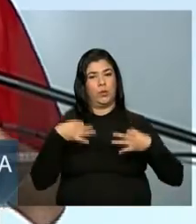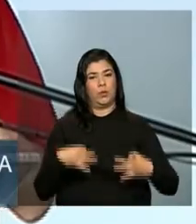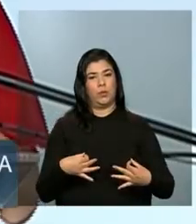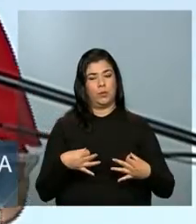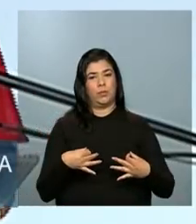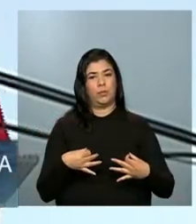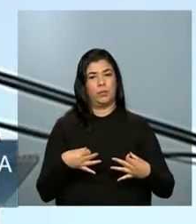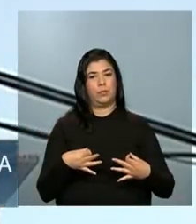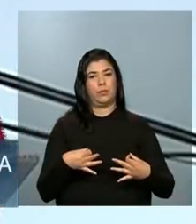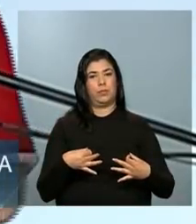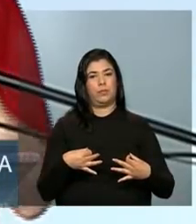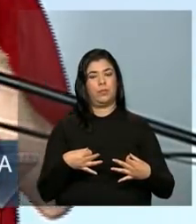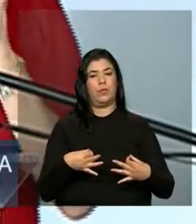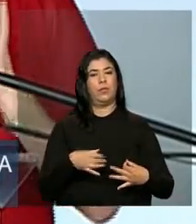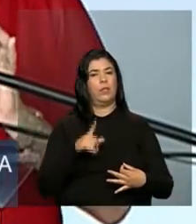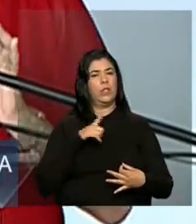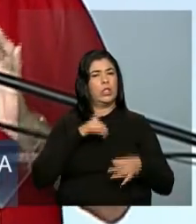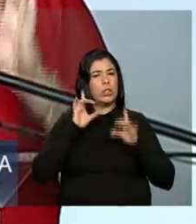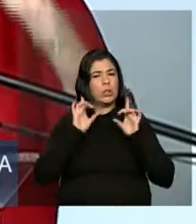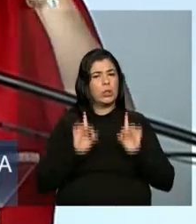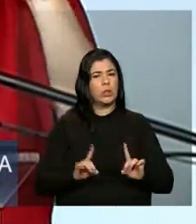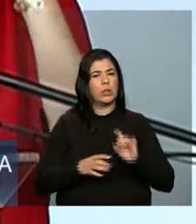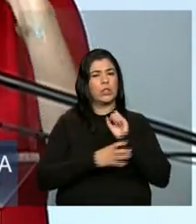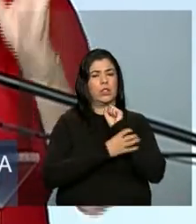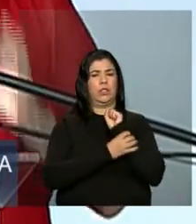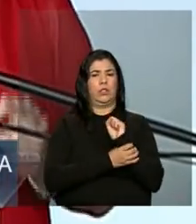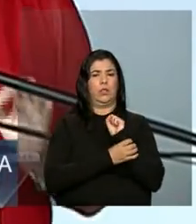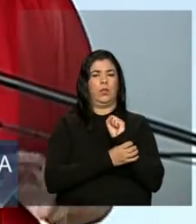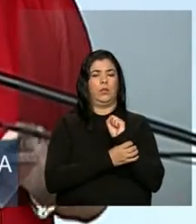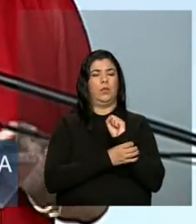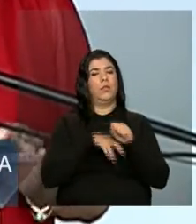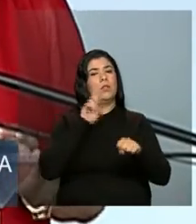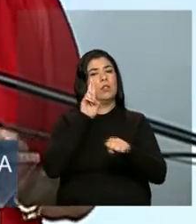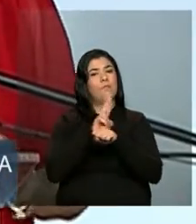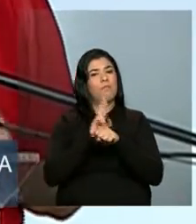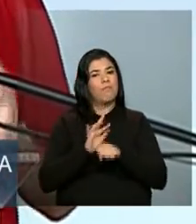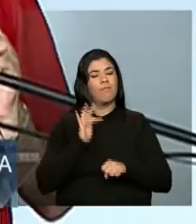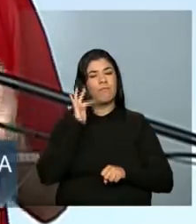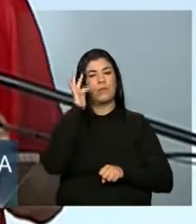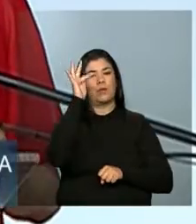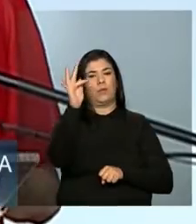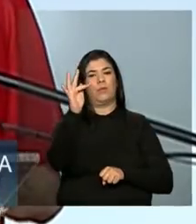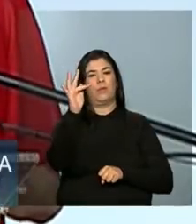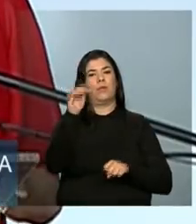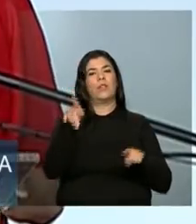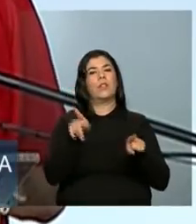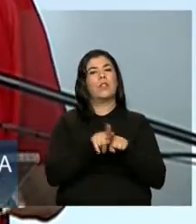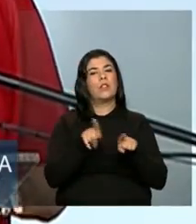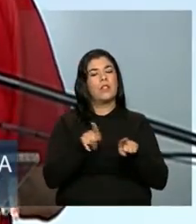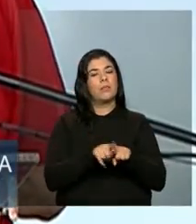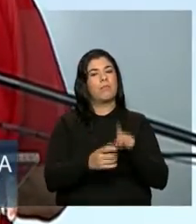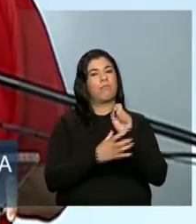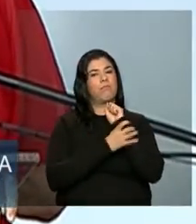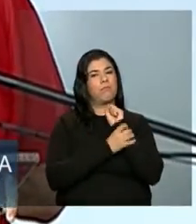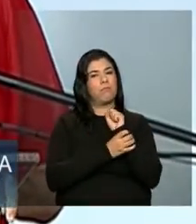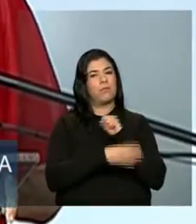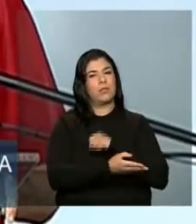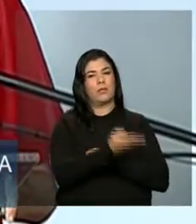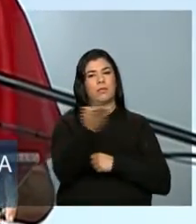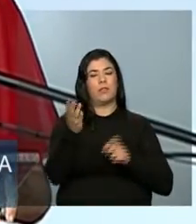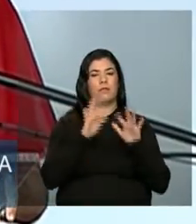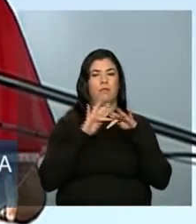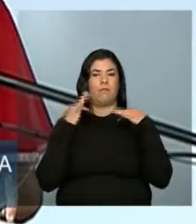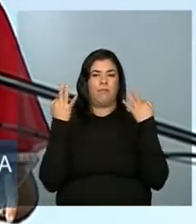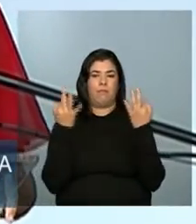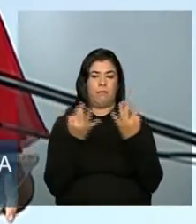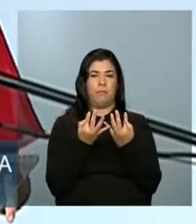esperança no futuro e segurança para as famílias.